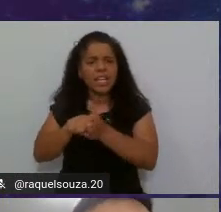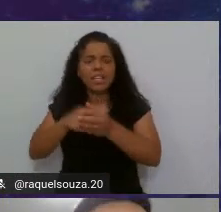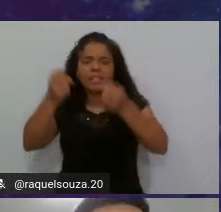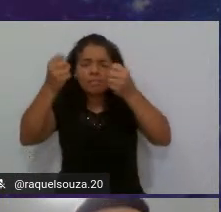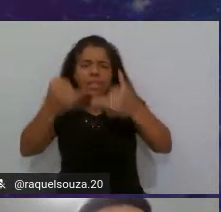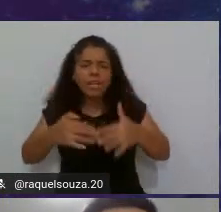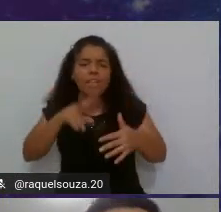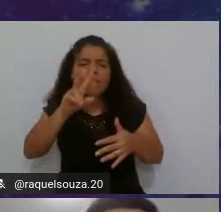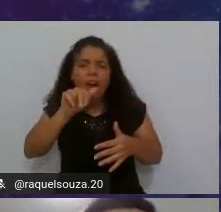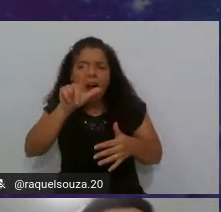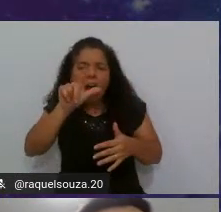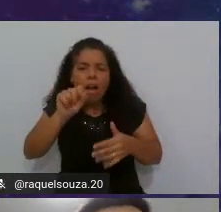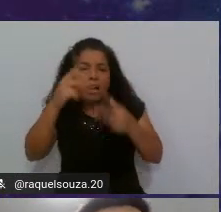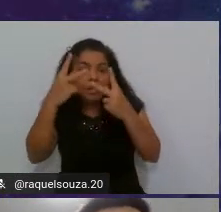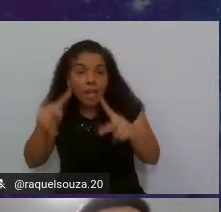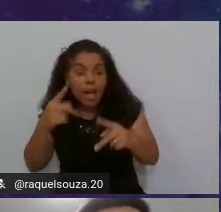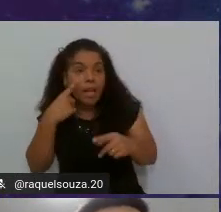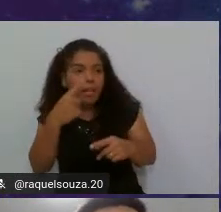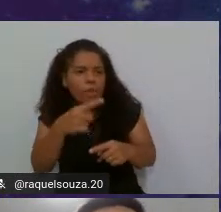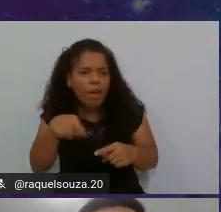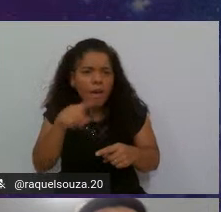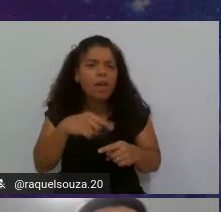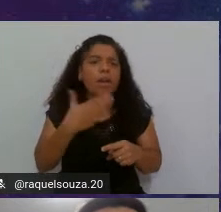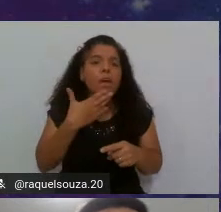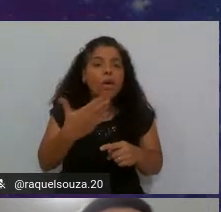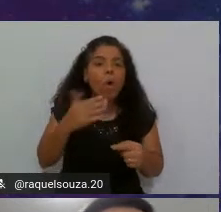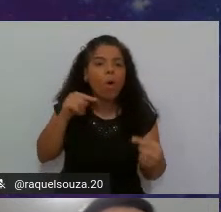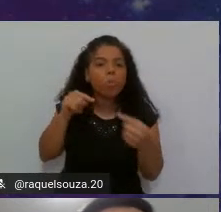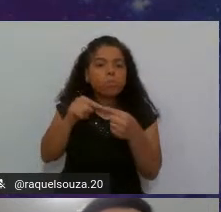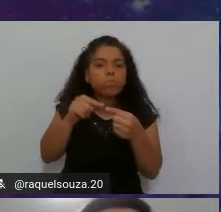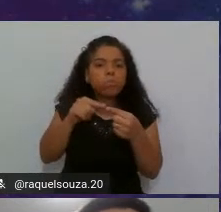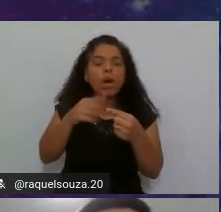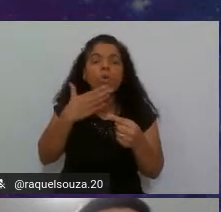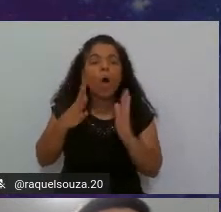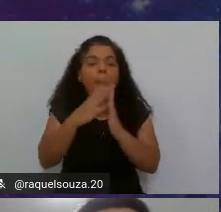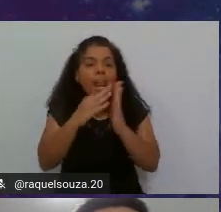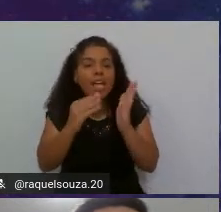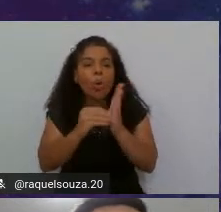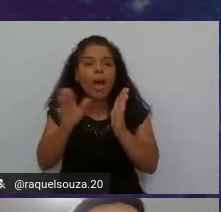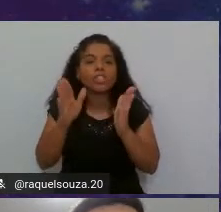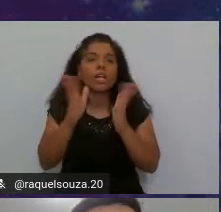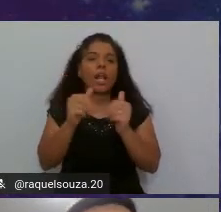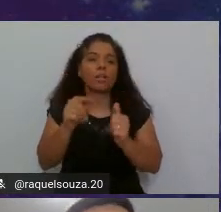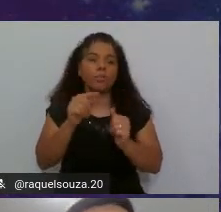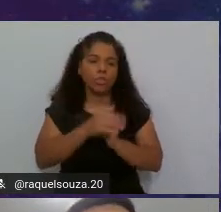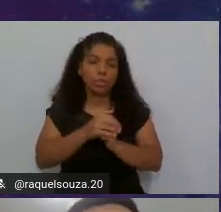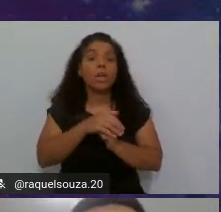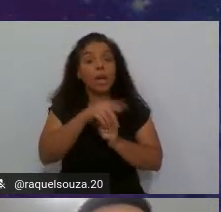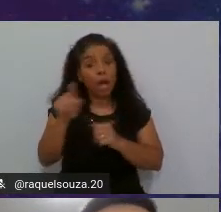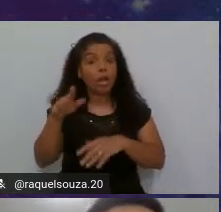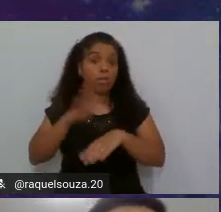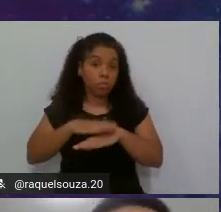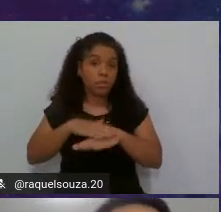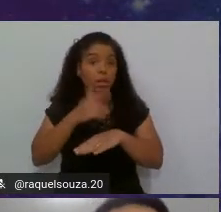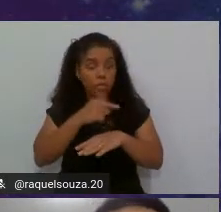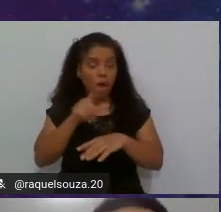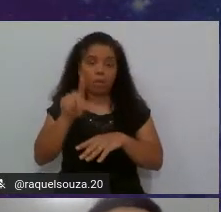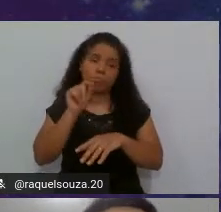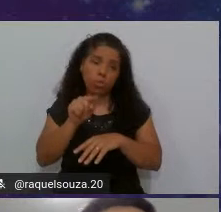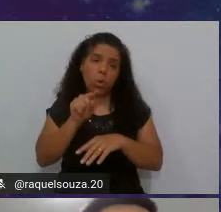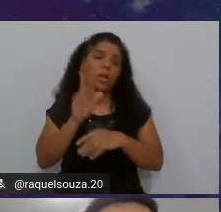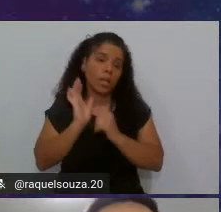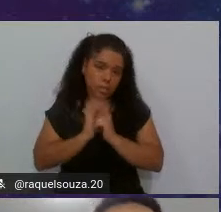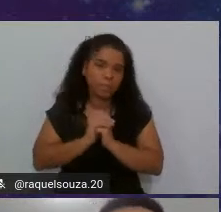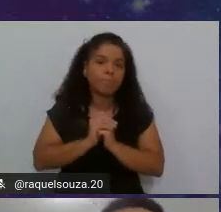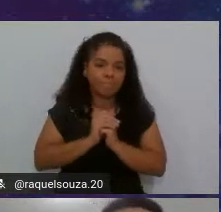das vagas dela e vê qual é o tipo, qual é a linguagem que ela pede. E aí você vai por essa, vai por esse